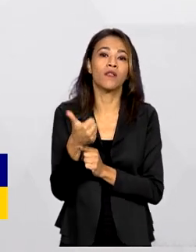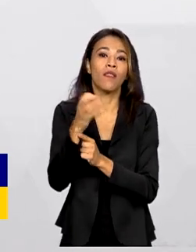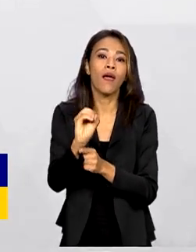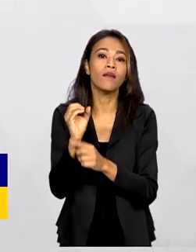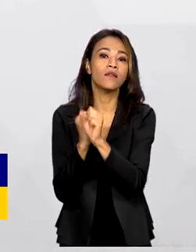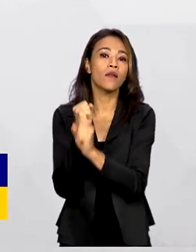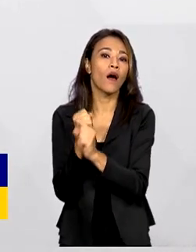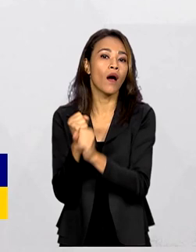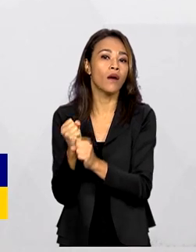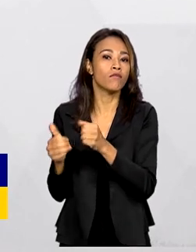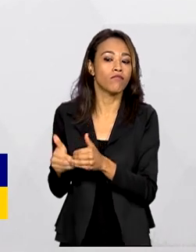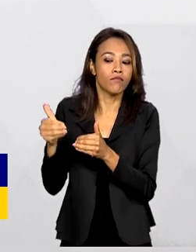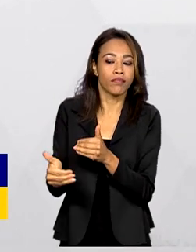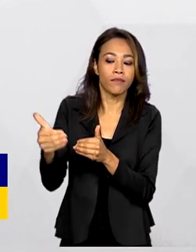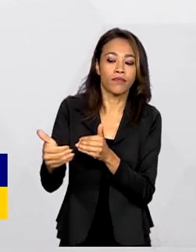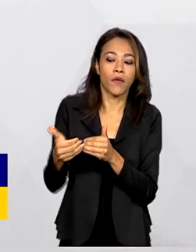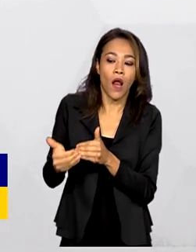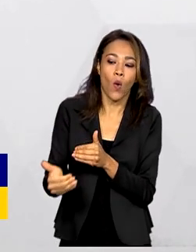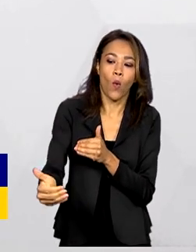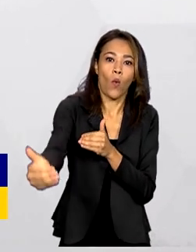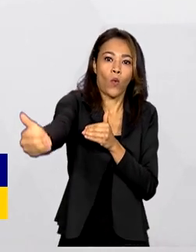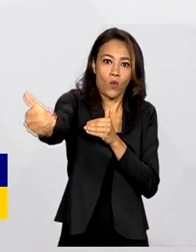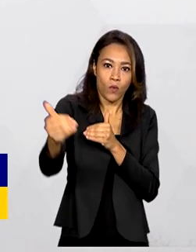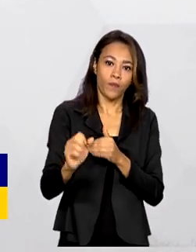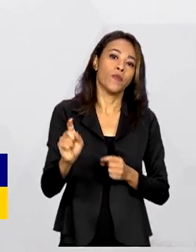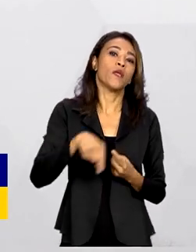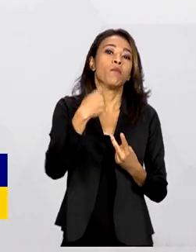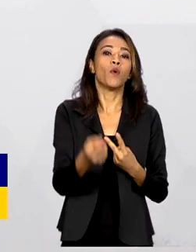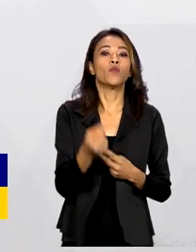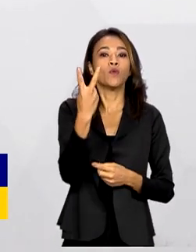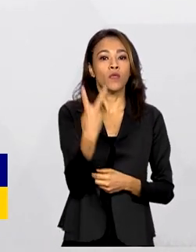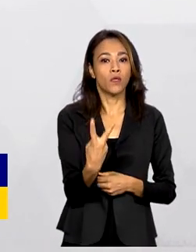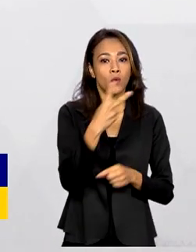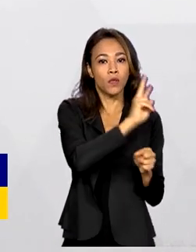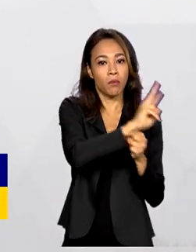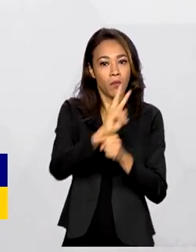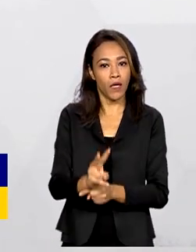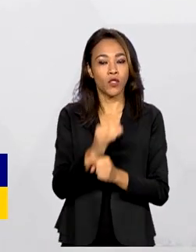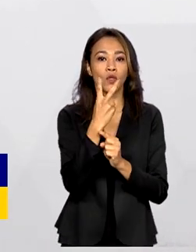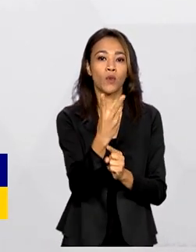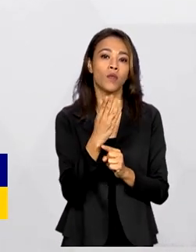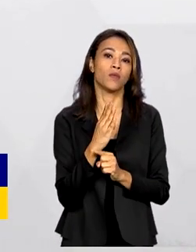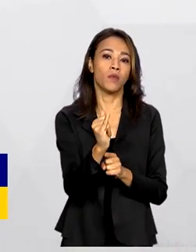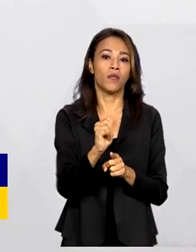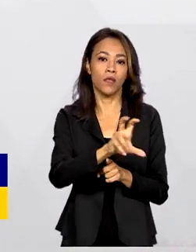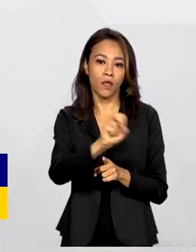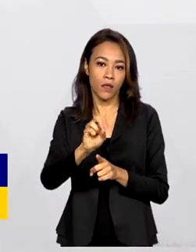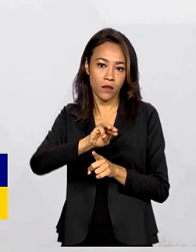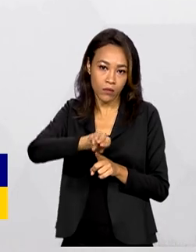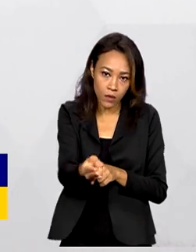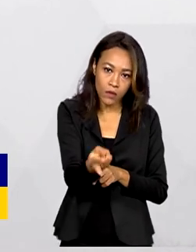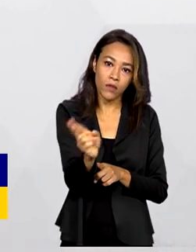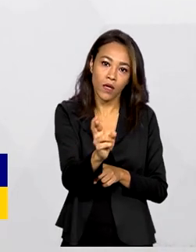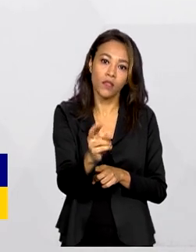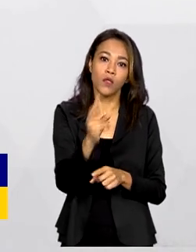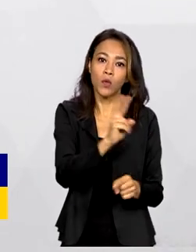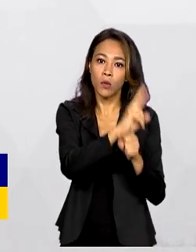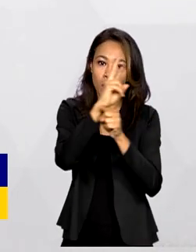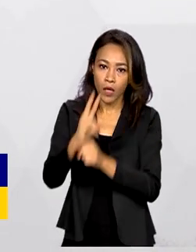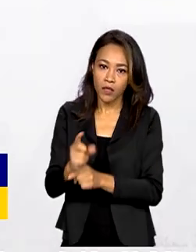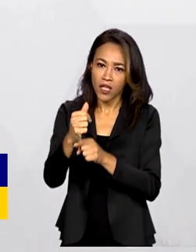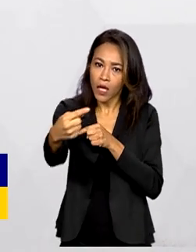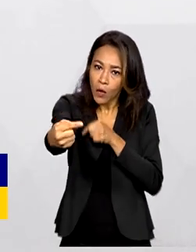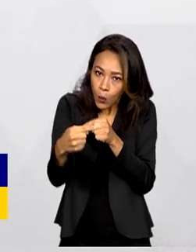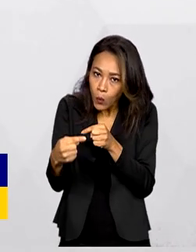de longo prazo. Em seguida, nós vamos apresentar o segundo empréstimo de dois bilhões e meio de reais, que é um empréstimo de curto